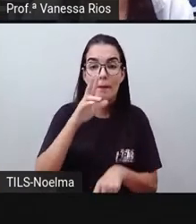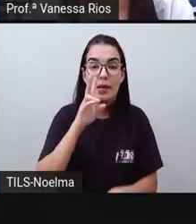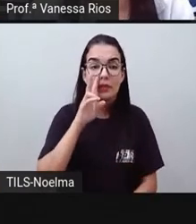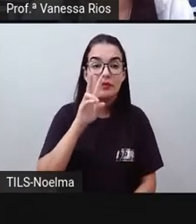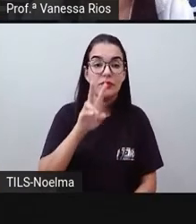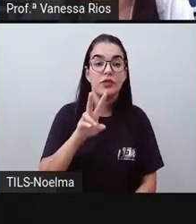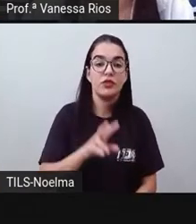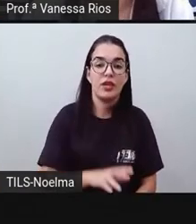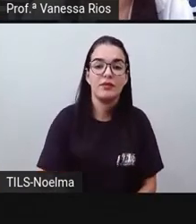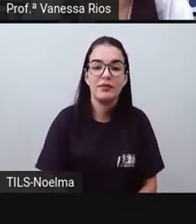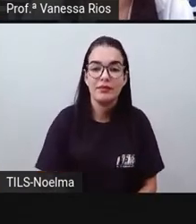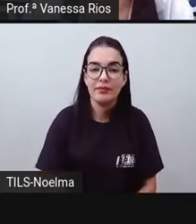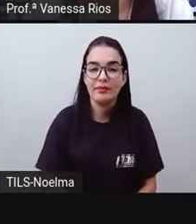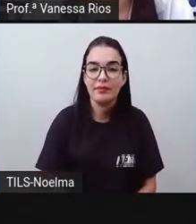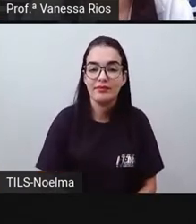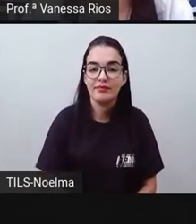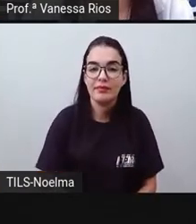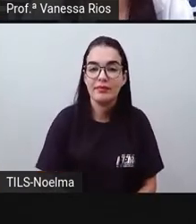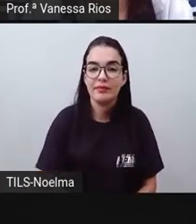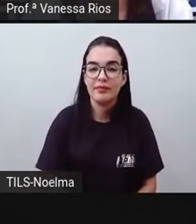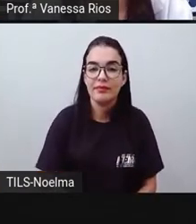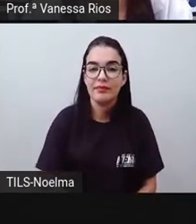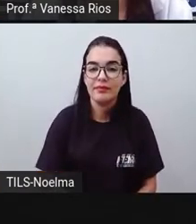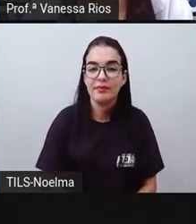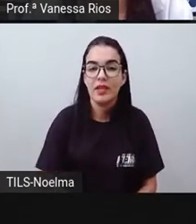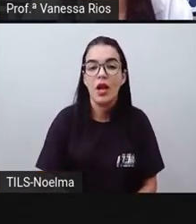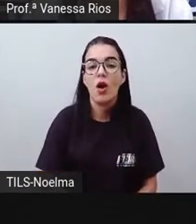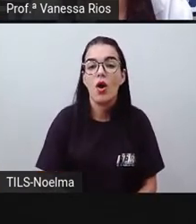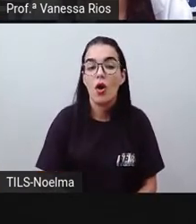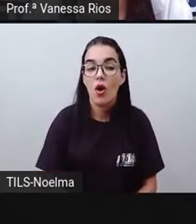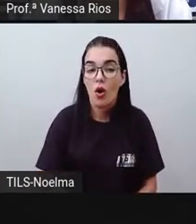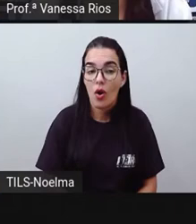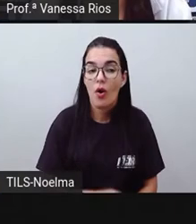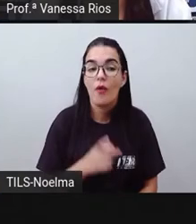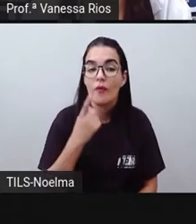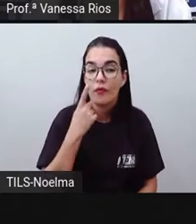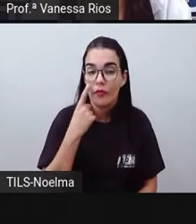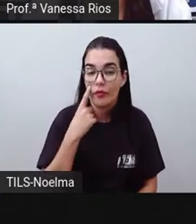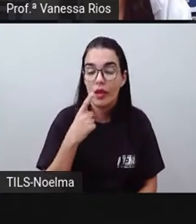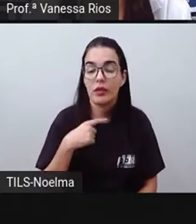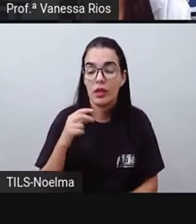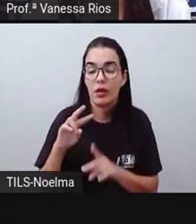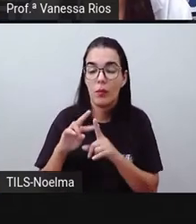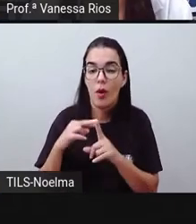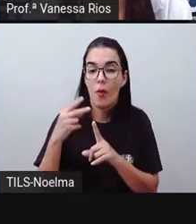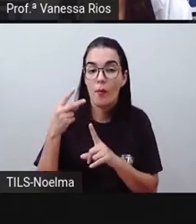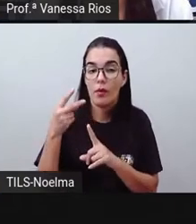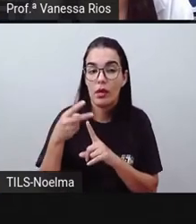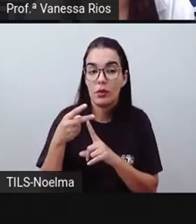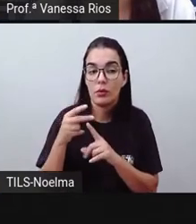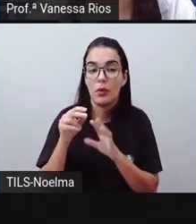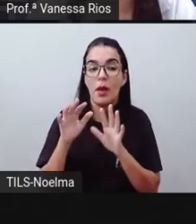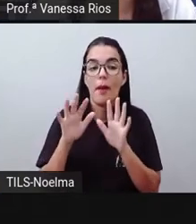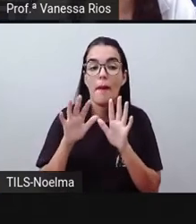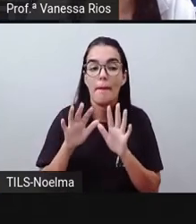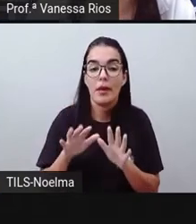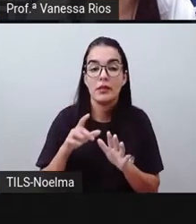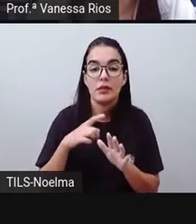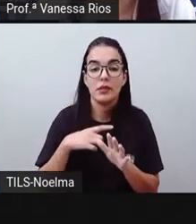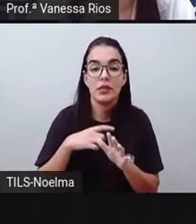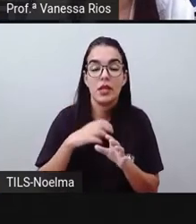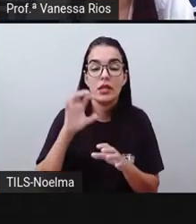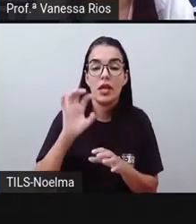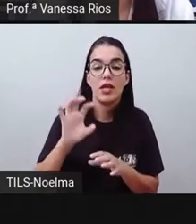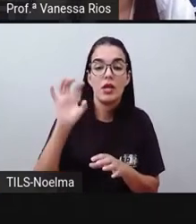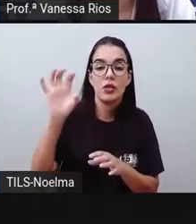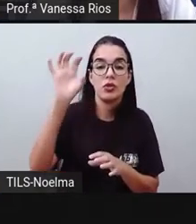essa pergunta, não é? A gente percebe o aumento, mas a gente também percebe que este aumento acontece em regiões,